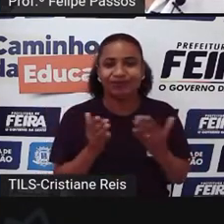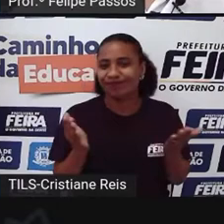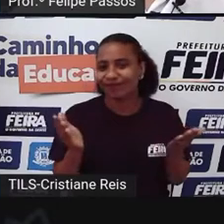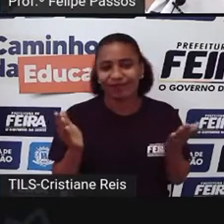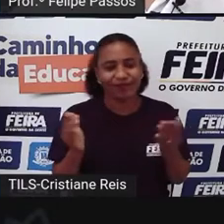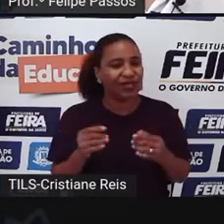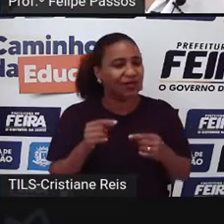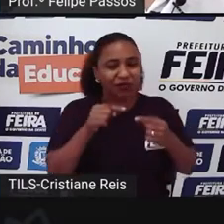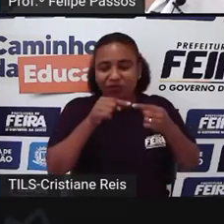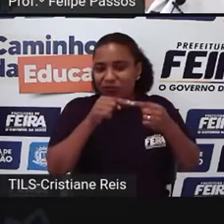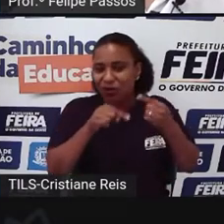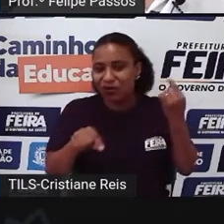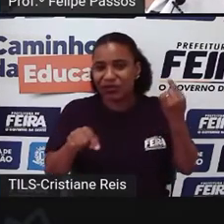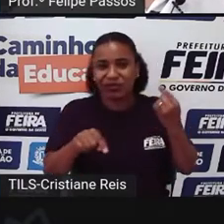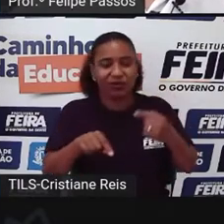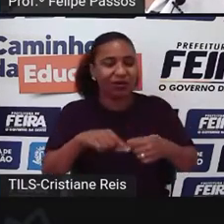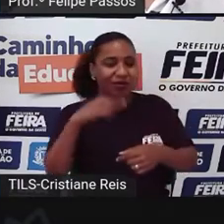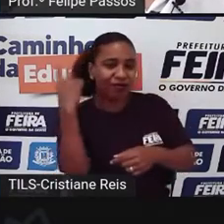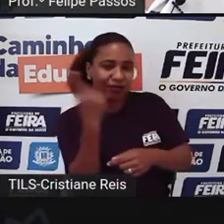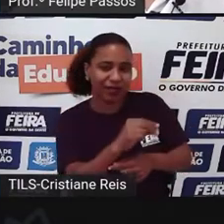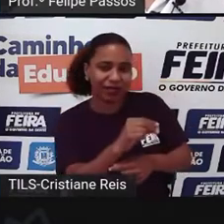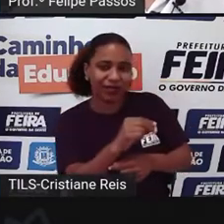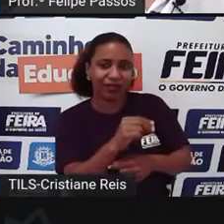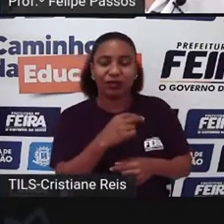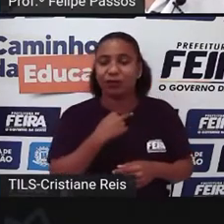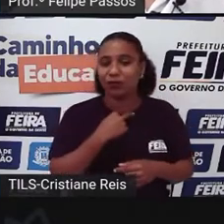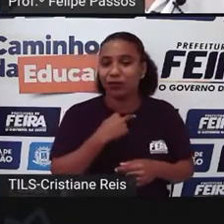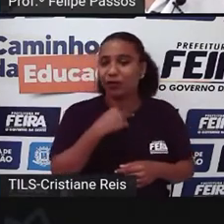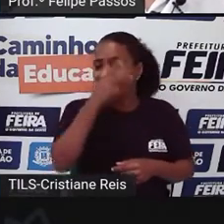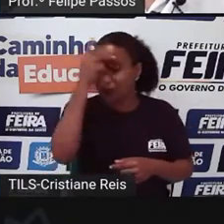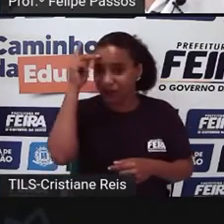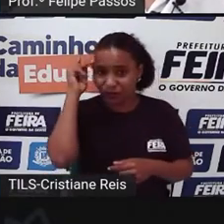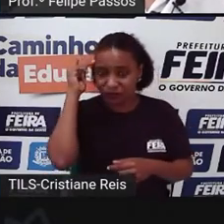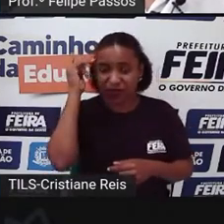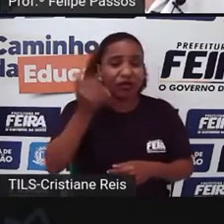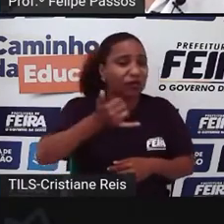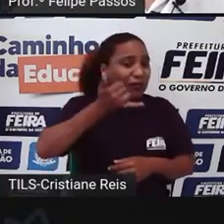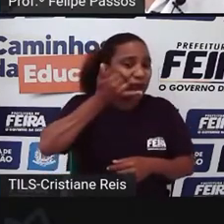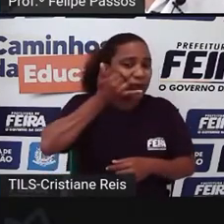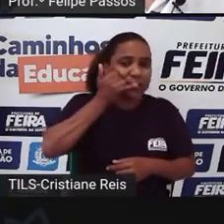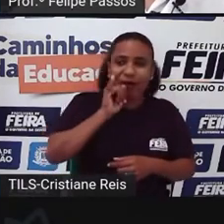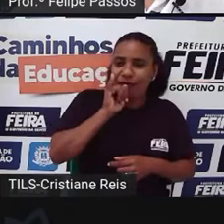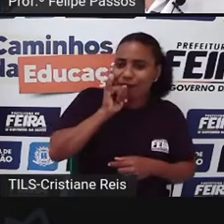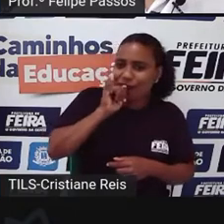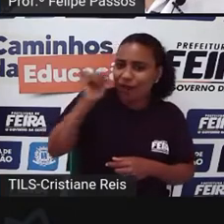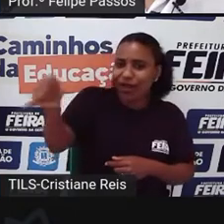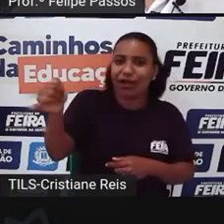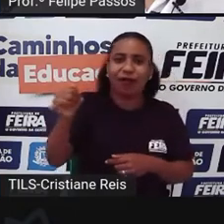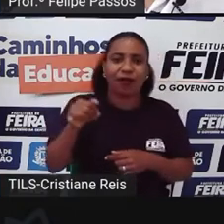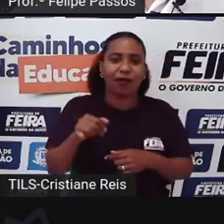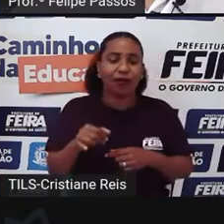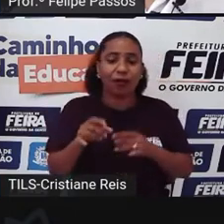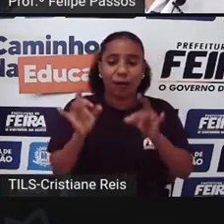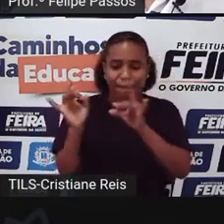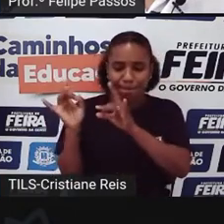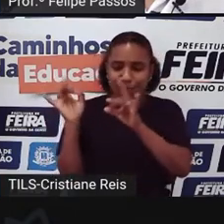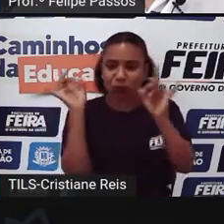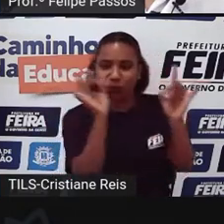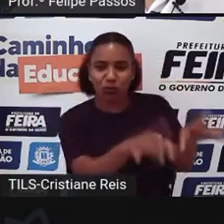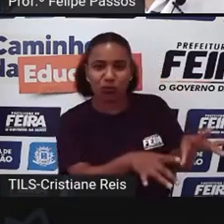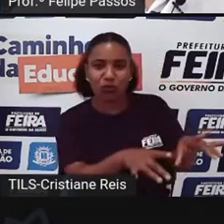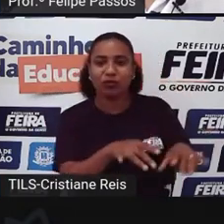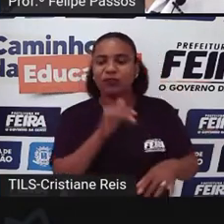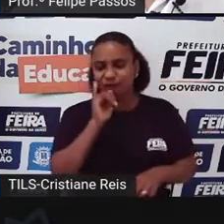deve acontecer Então as pessoas Têm denunciado As pessoas denunciam Abandonos As pessoas denunciam Maus